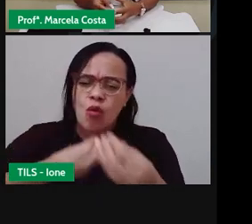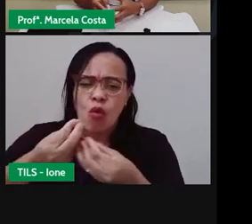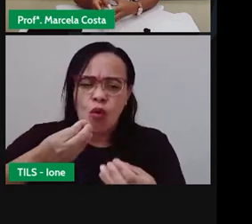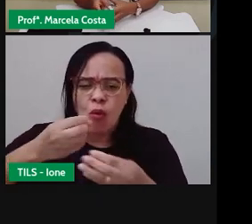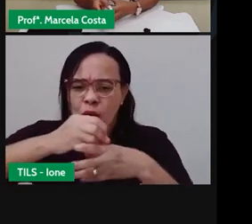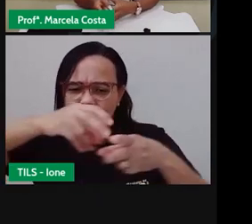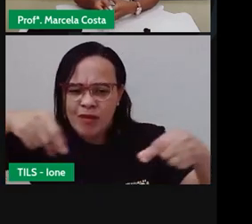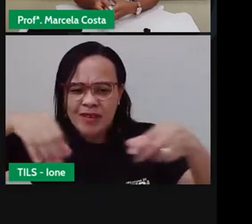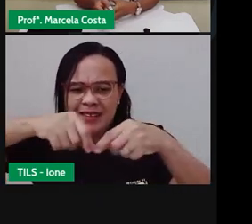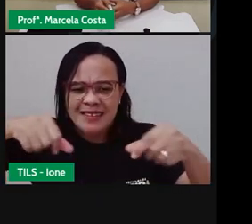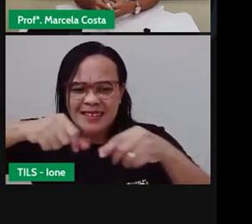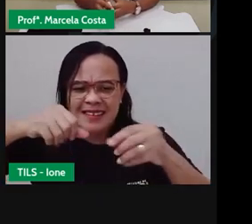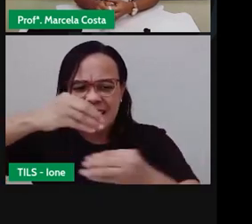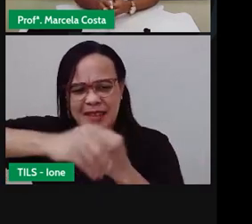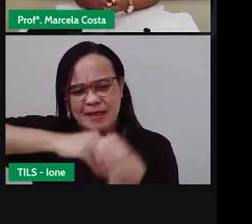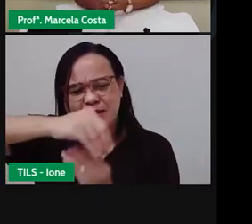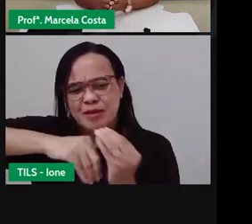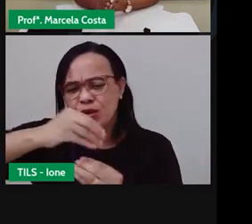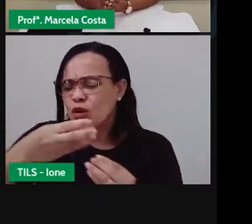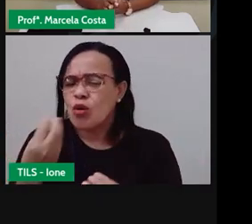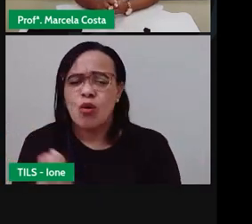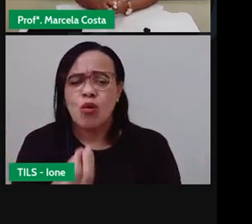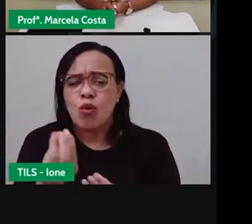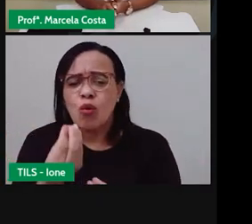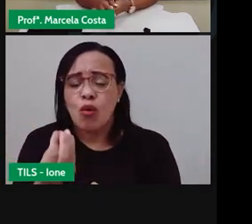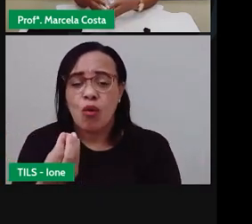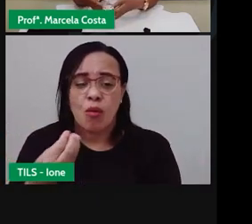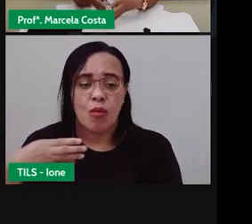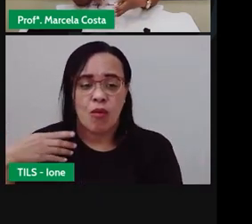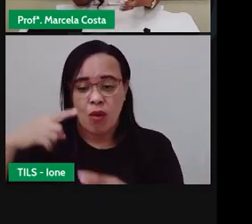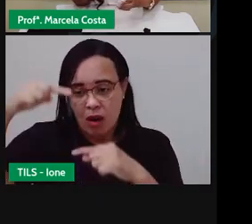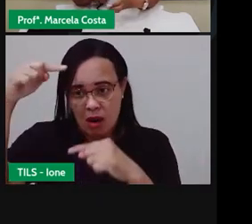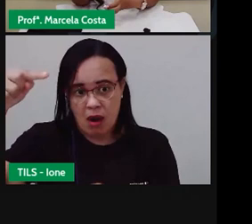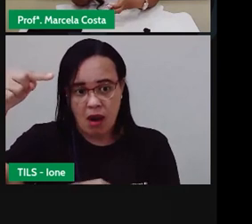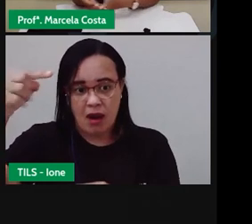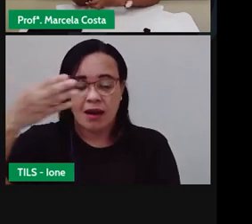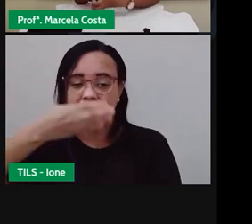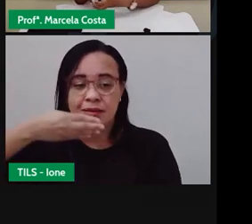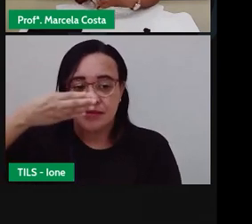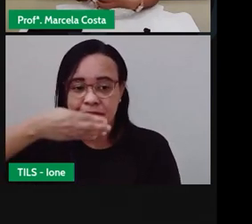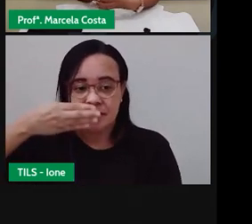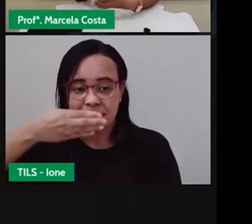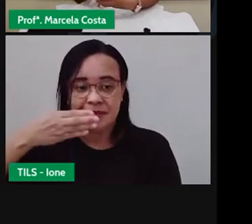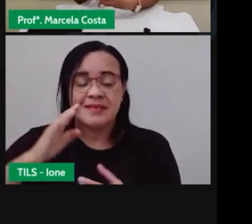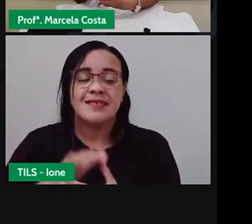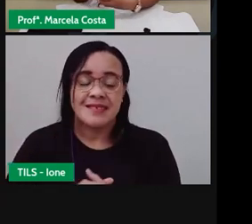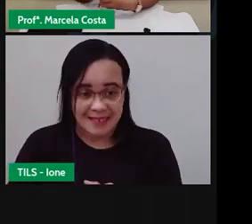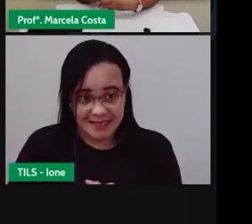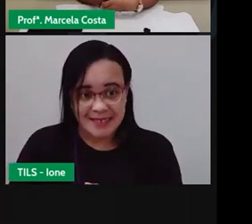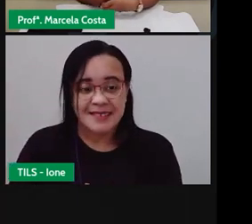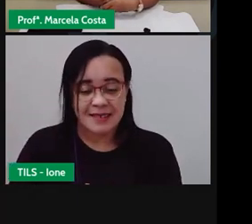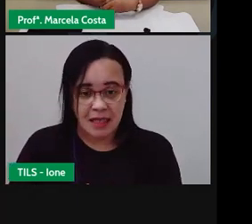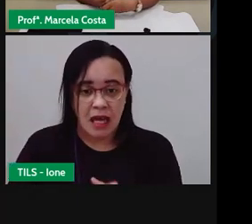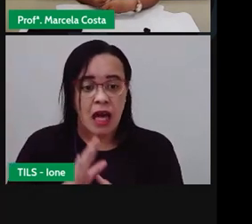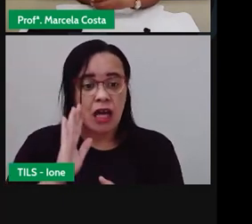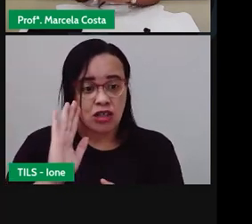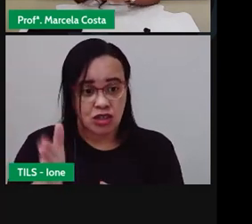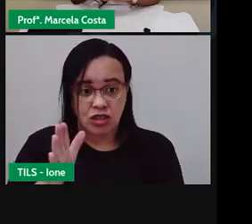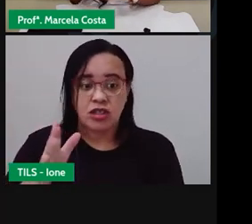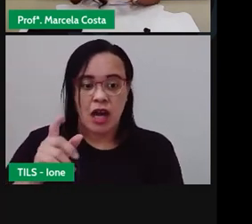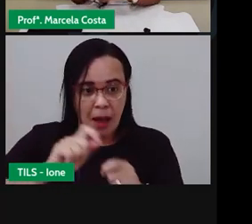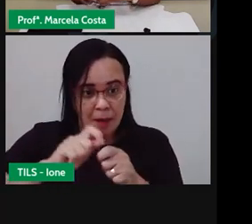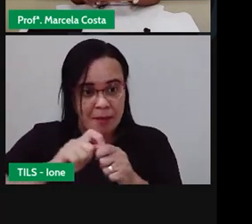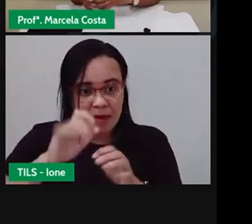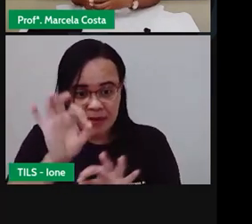de garrafa pet vocês observaram que ali a composteira dele já está com o composto, né?